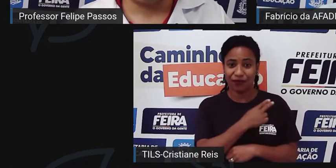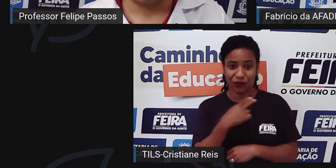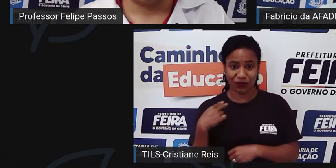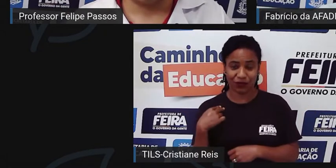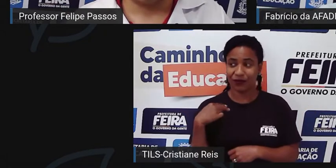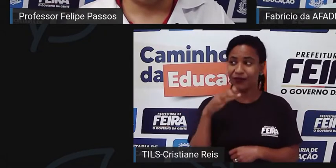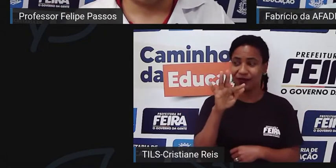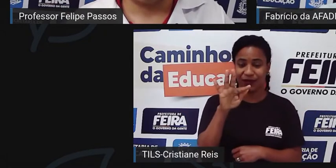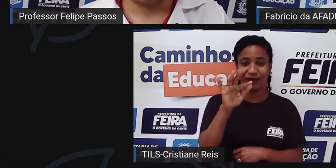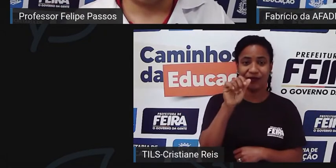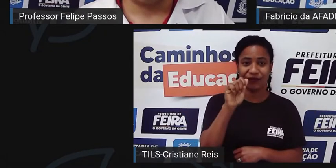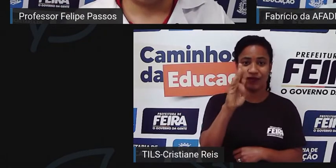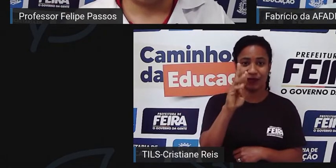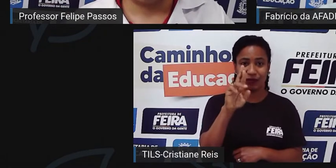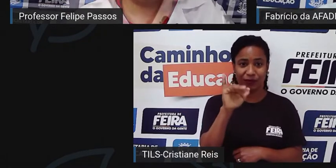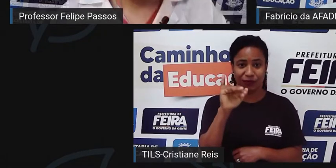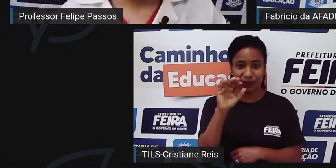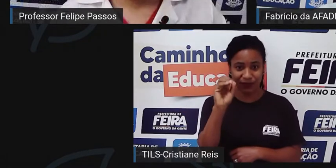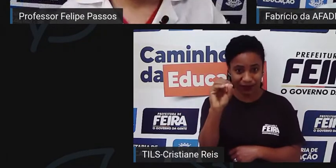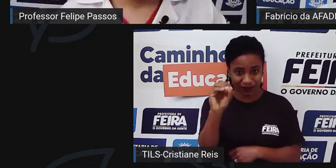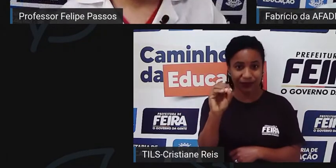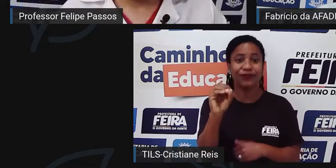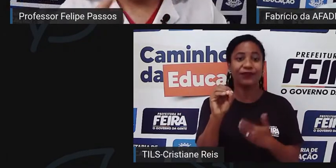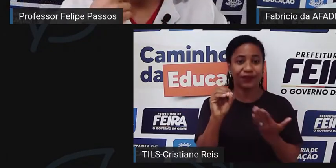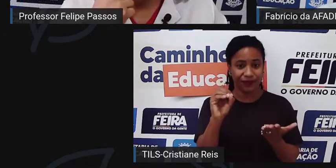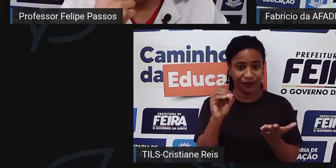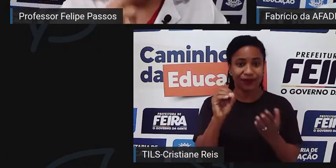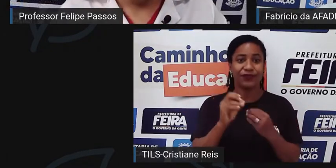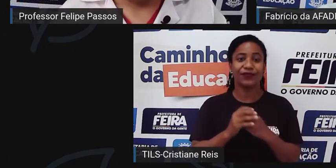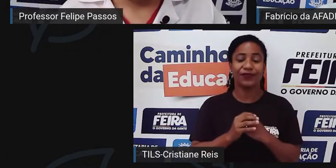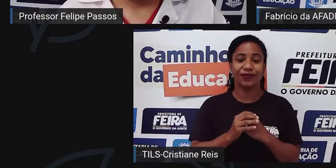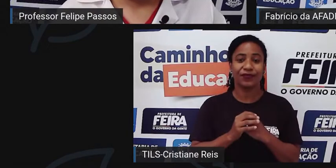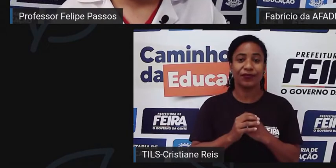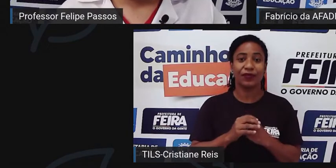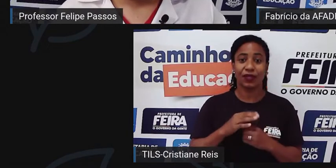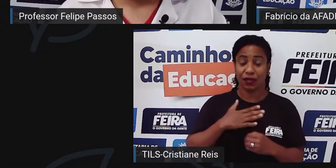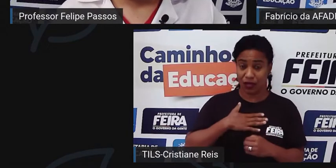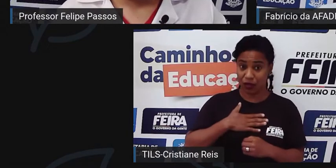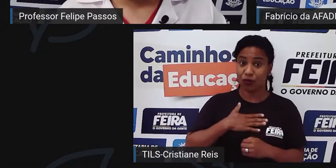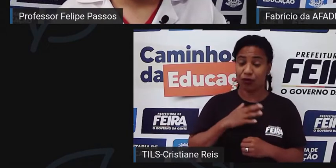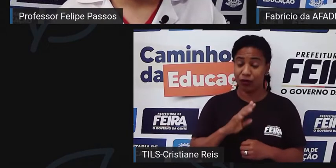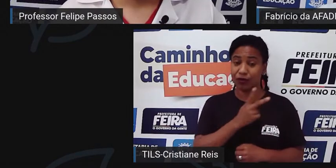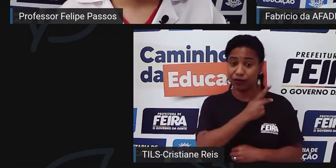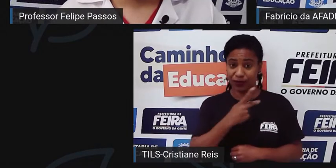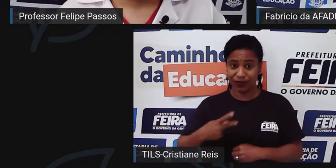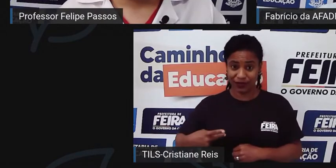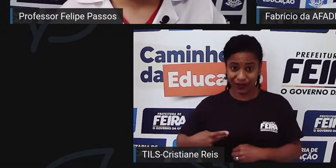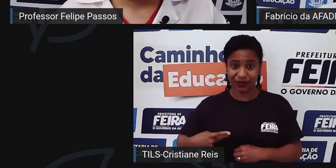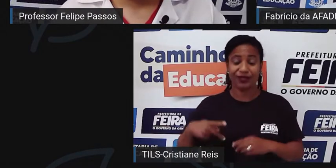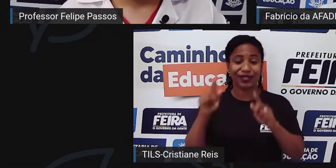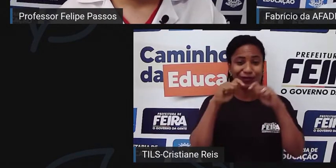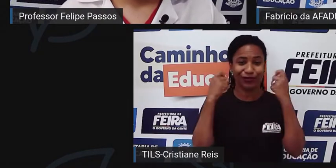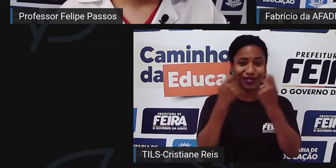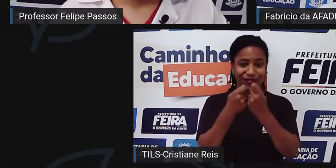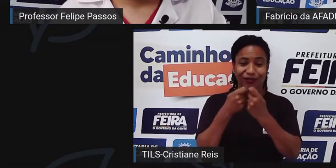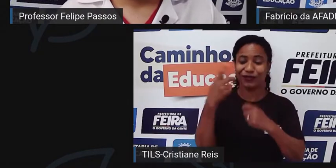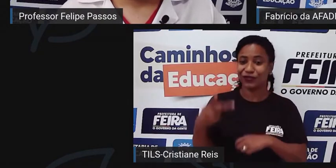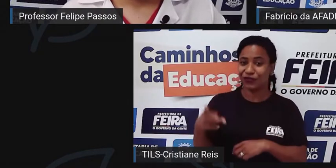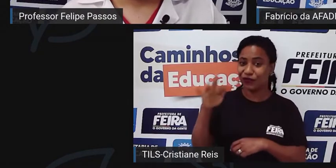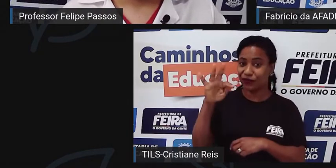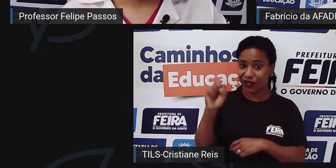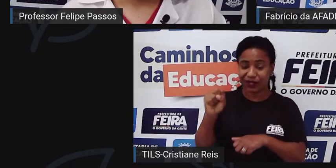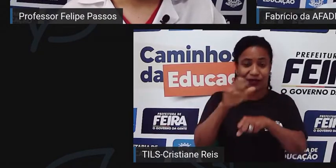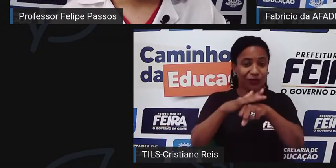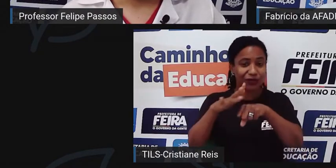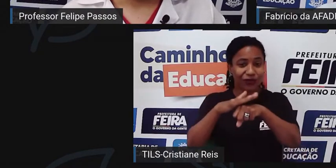Cabral do Nascimento. Sou o atual presidente da Associação Feirense de Pessoas com Doença Falciforme.